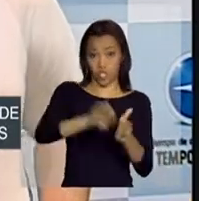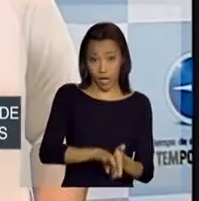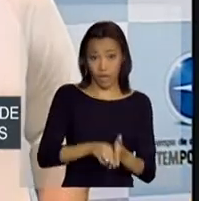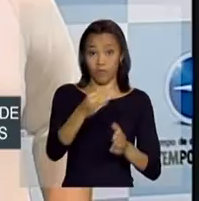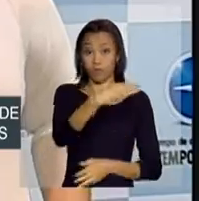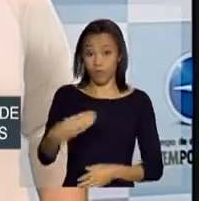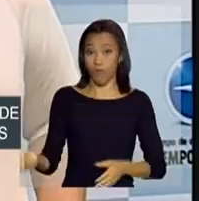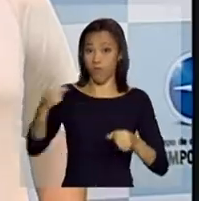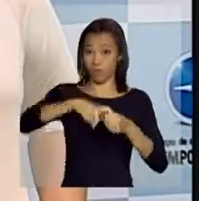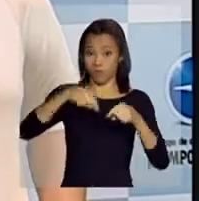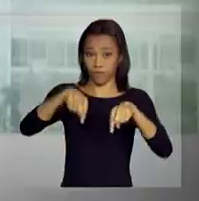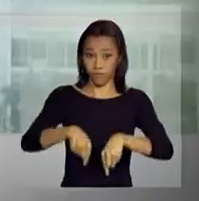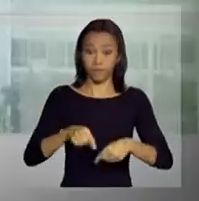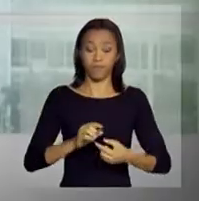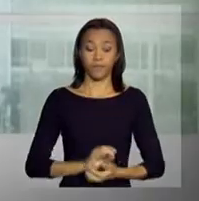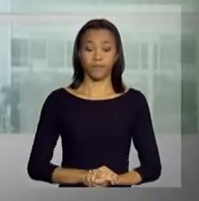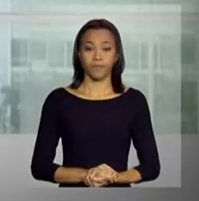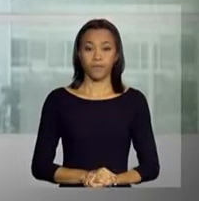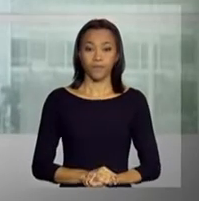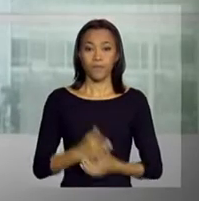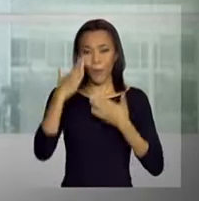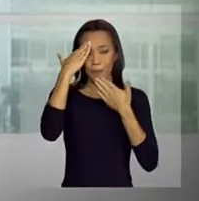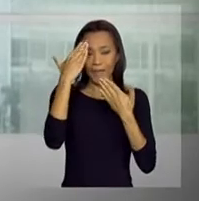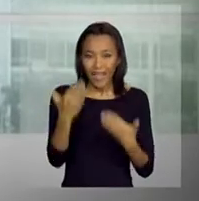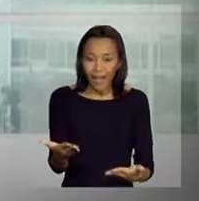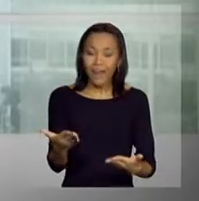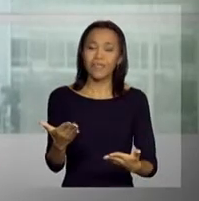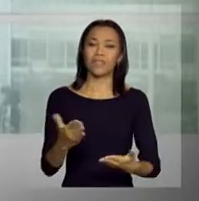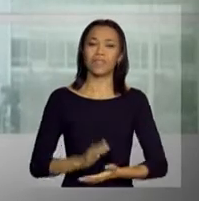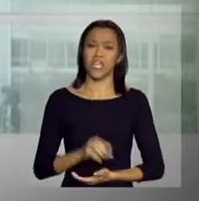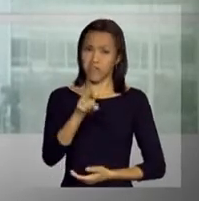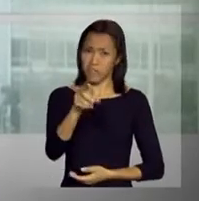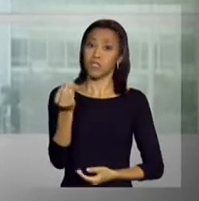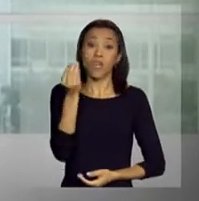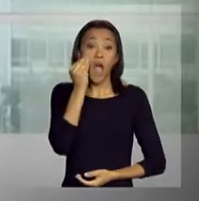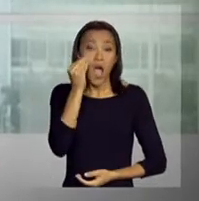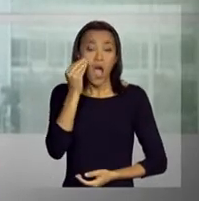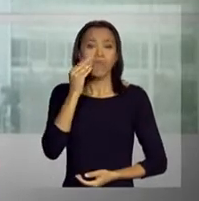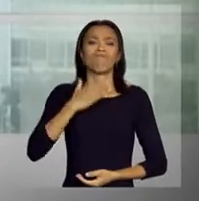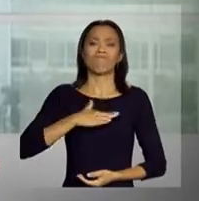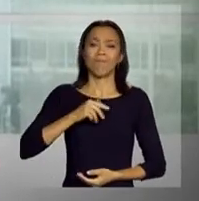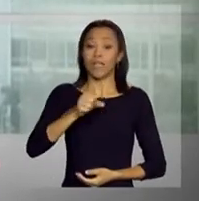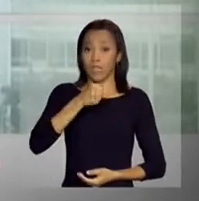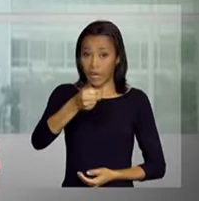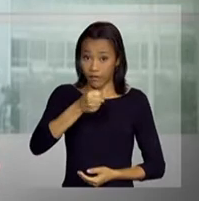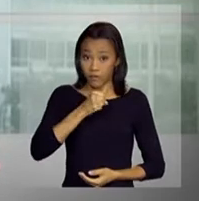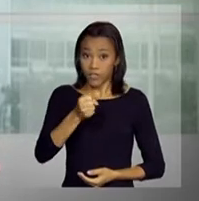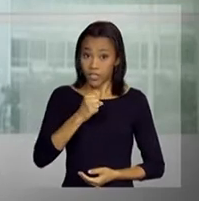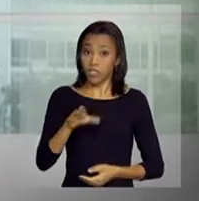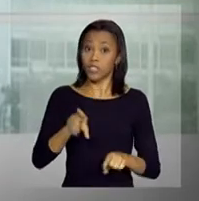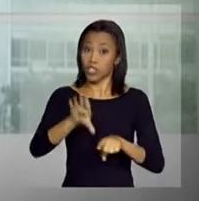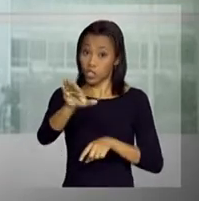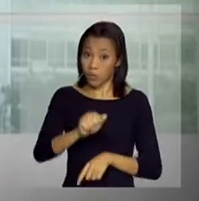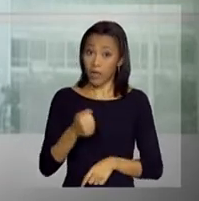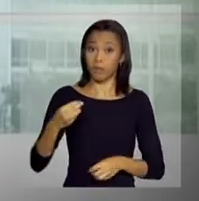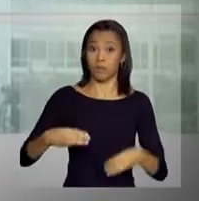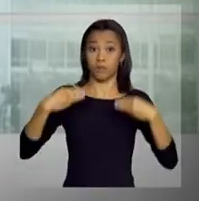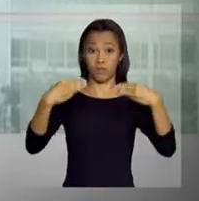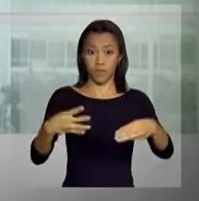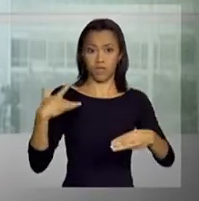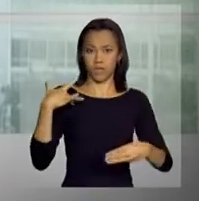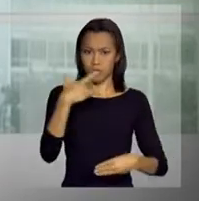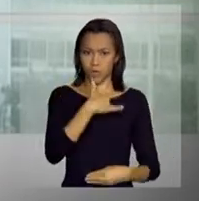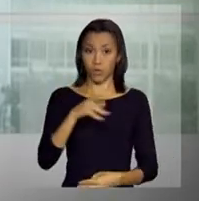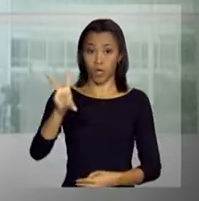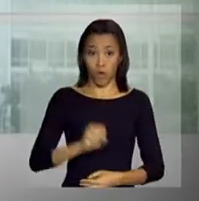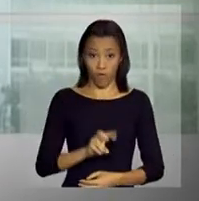Voltamos ao estúdio. Obrigada Carolina. E você acompanha logo mais a entrevista coletiva convocada pelo Ministério da Saúde